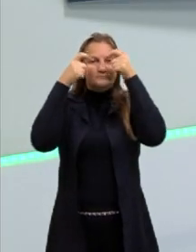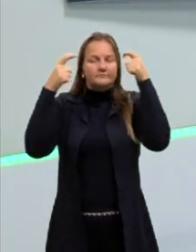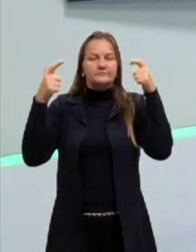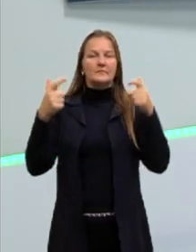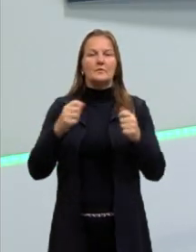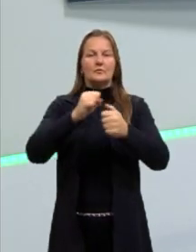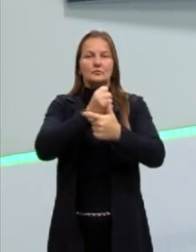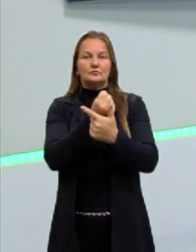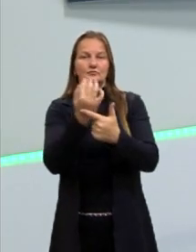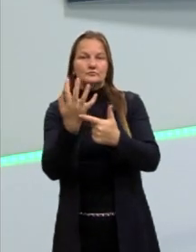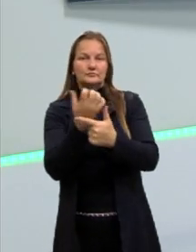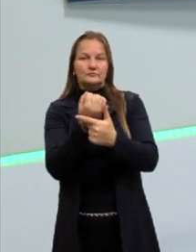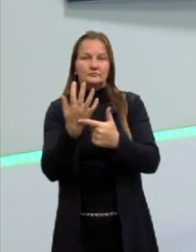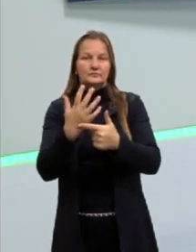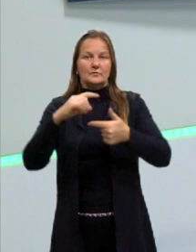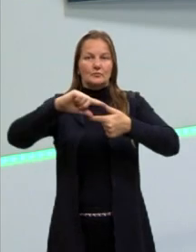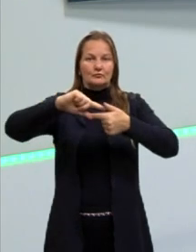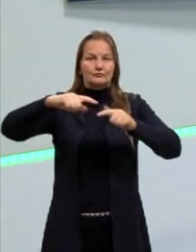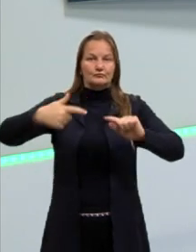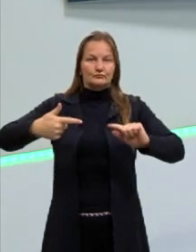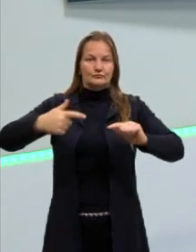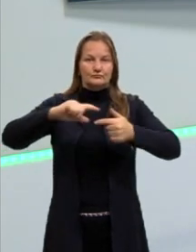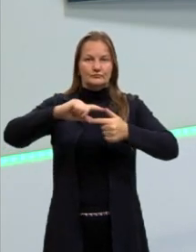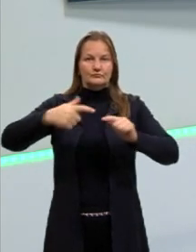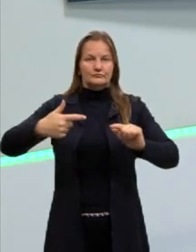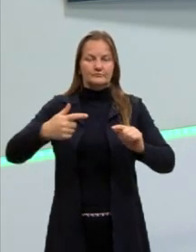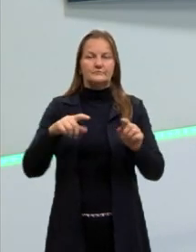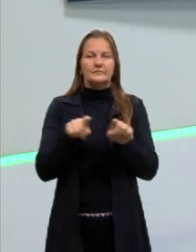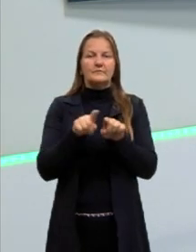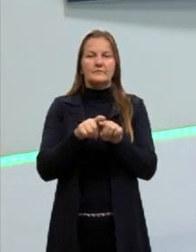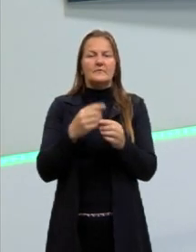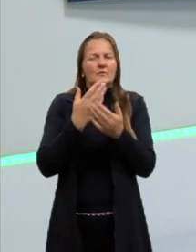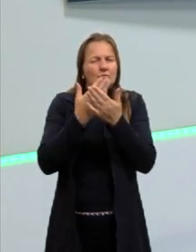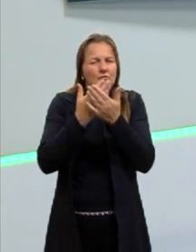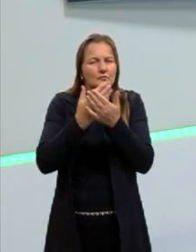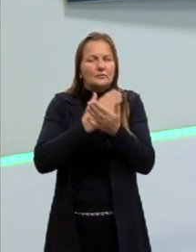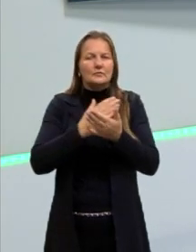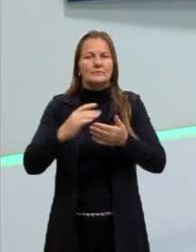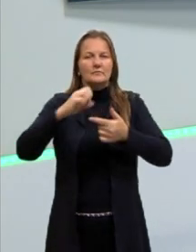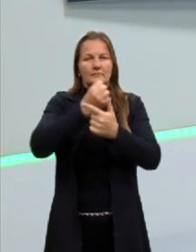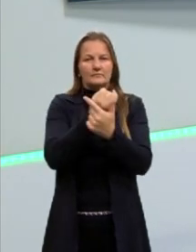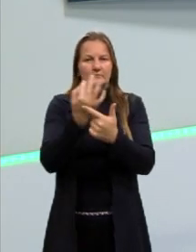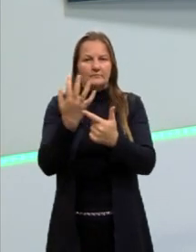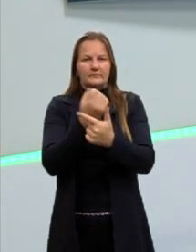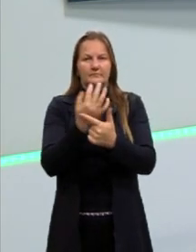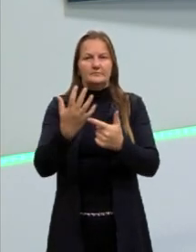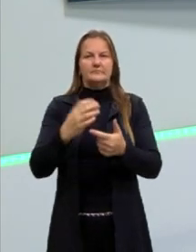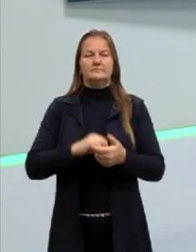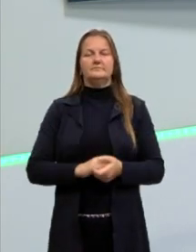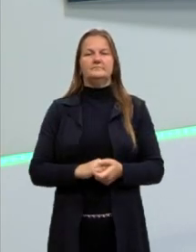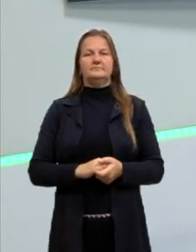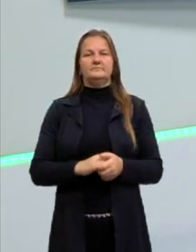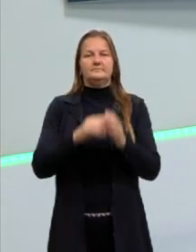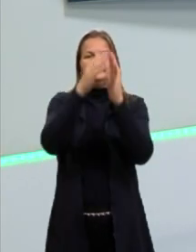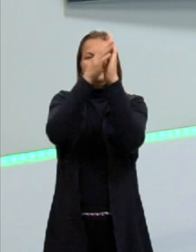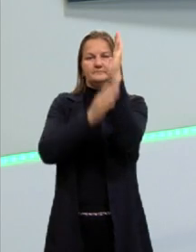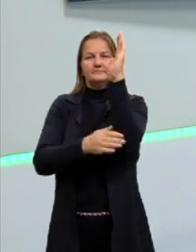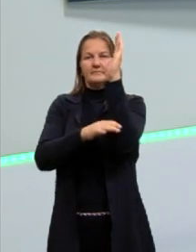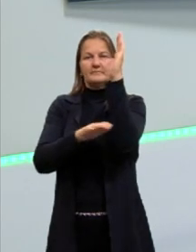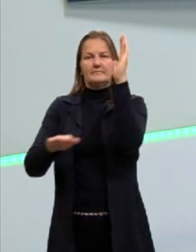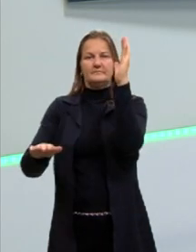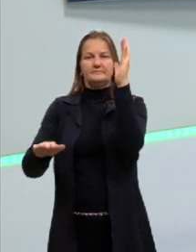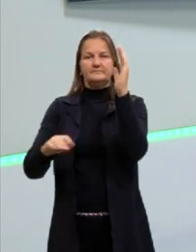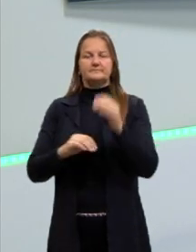algébricos, geométricos. Nós começamos estudando aí a álgebra, Retomamos o plano cartesiano,